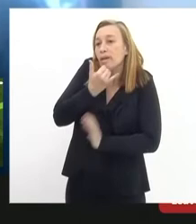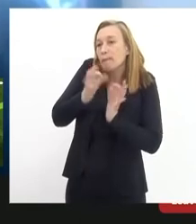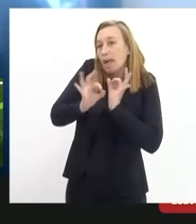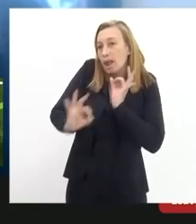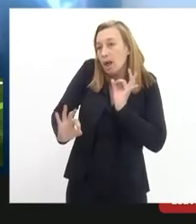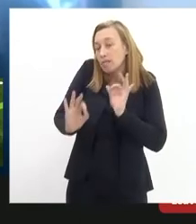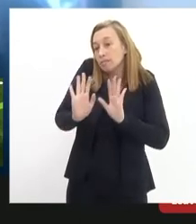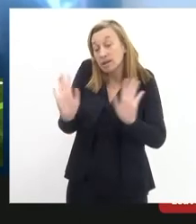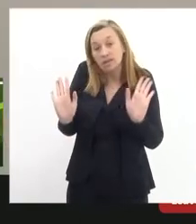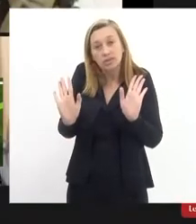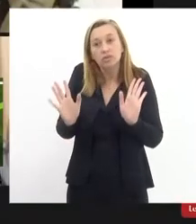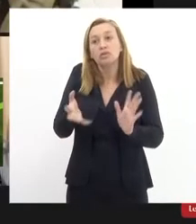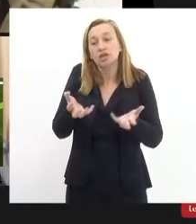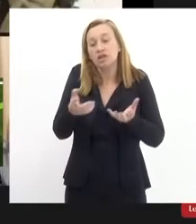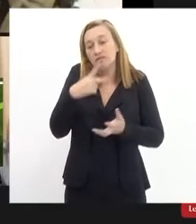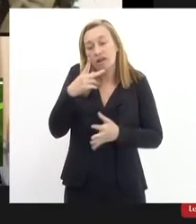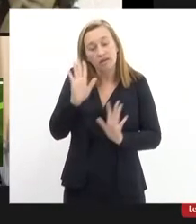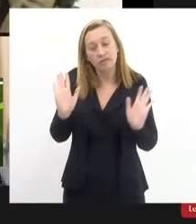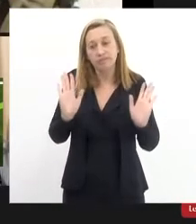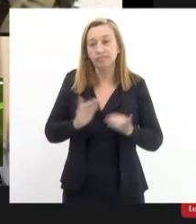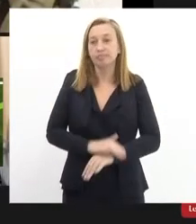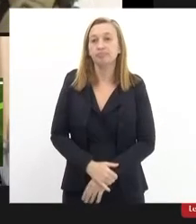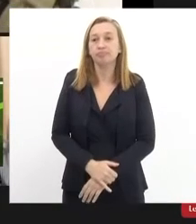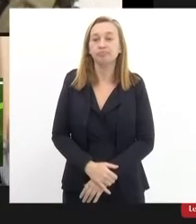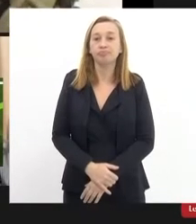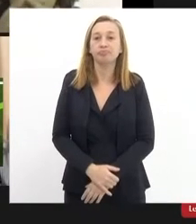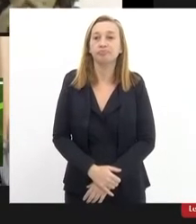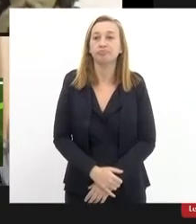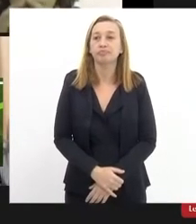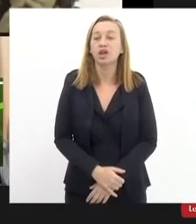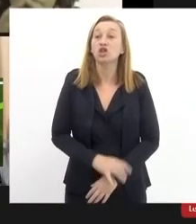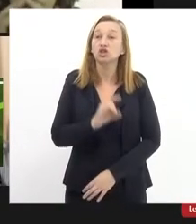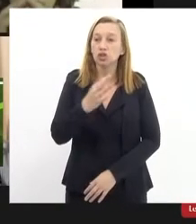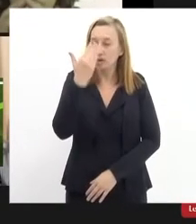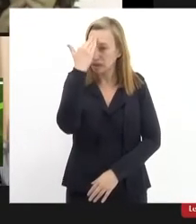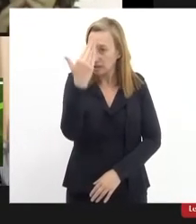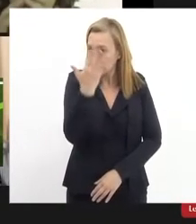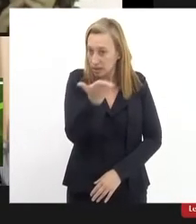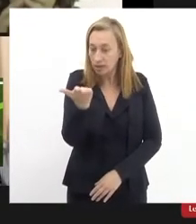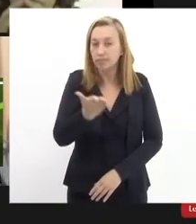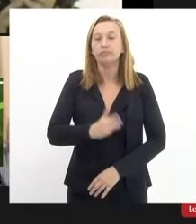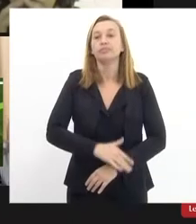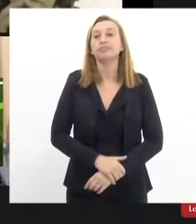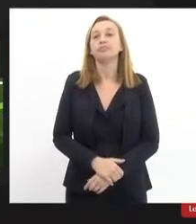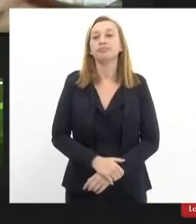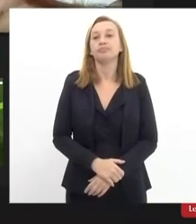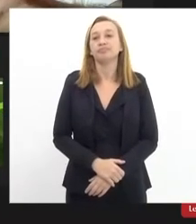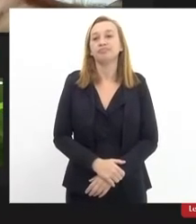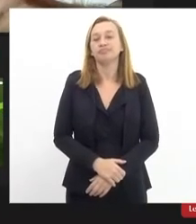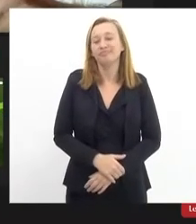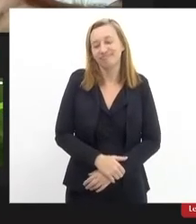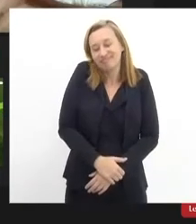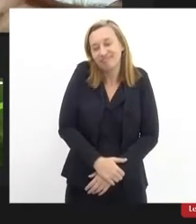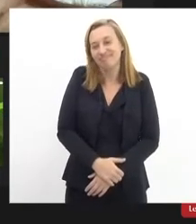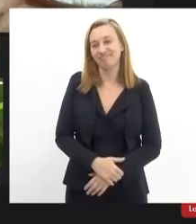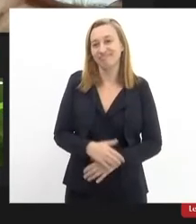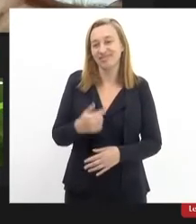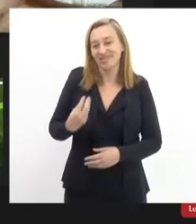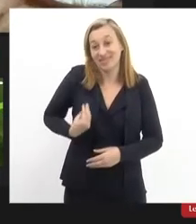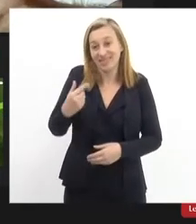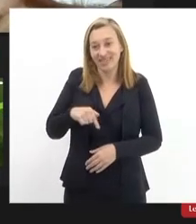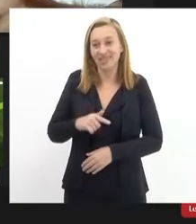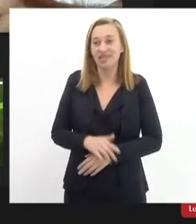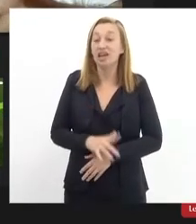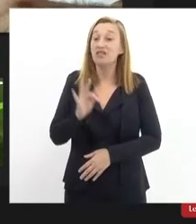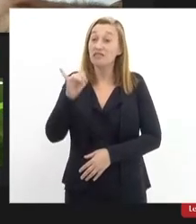eu tinha para colaborar era isso estou à disposição olha nós só temos que lhe agradecer imagina estou disposição combativa ô